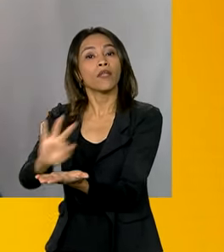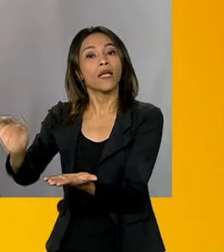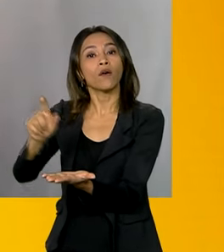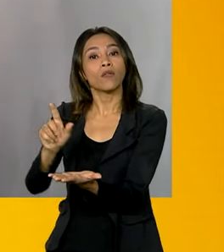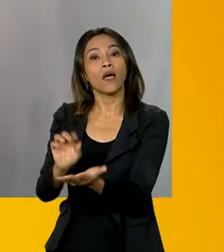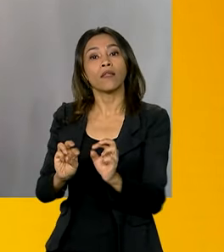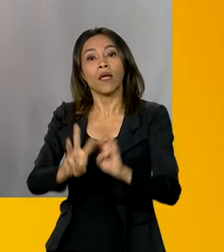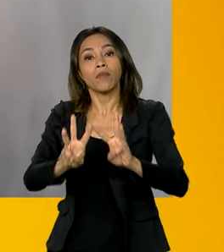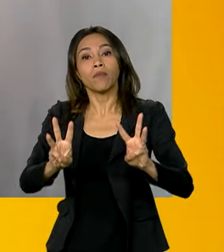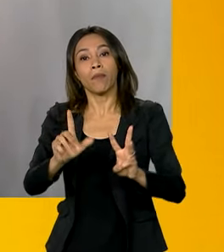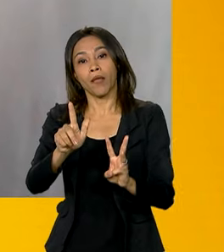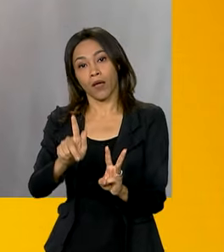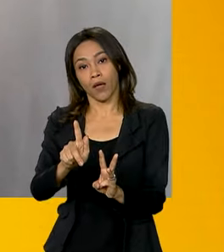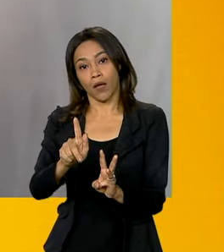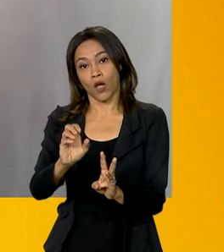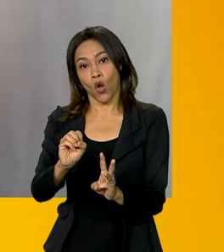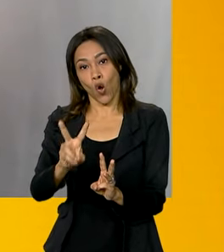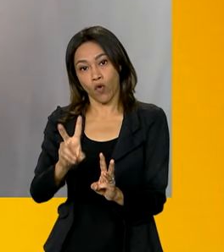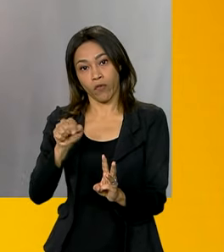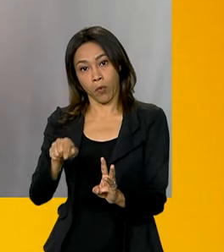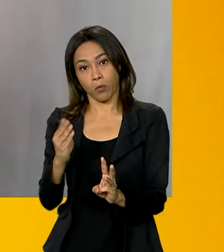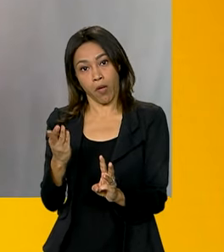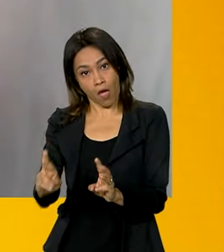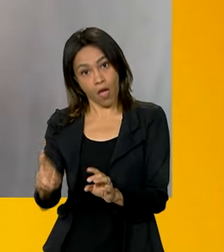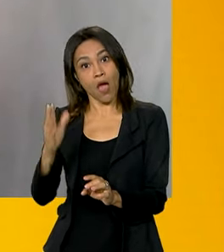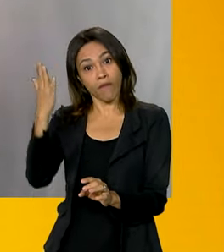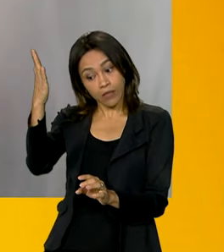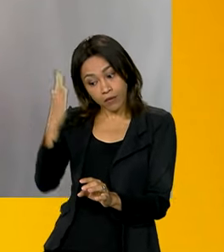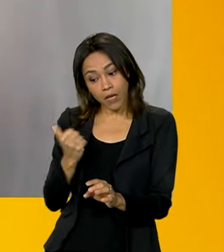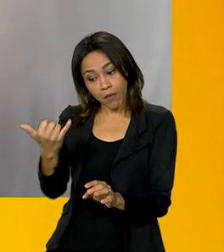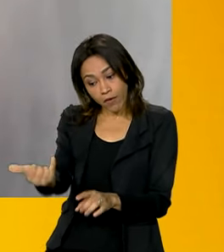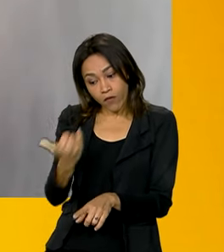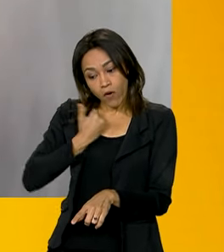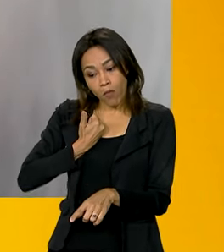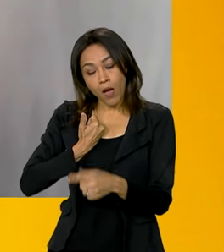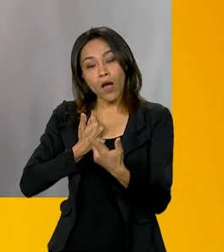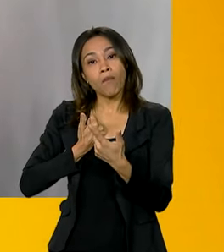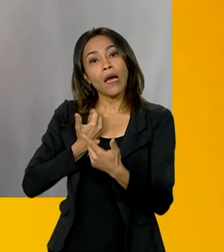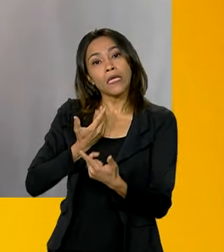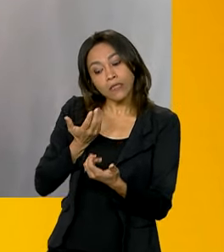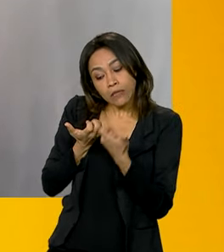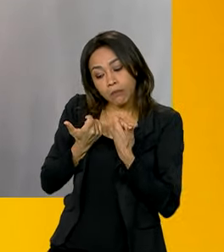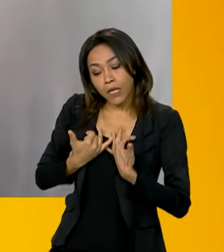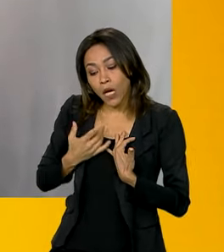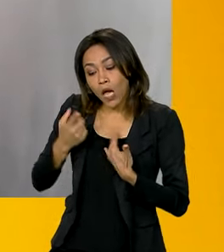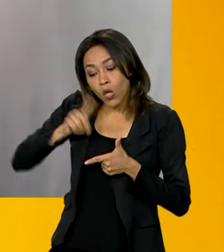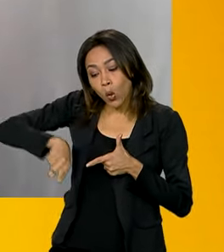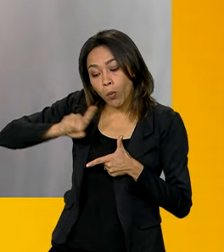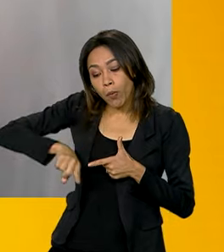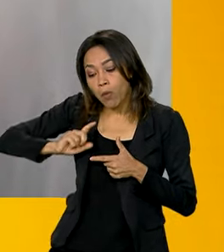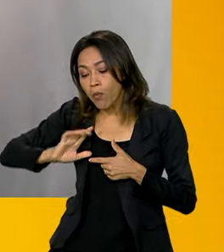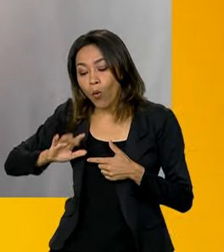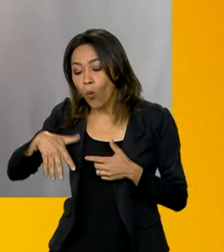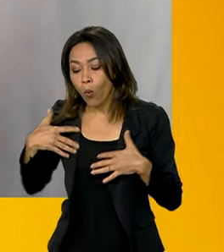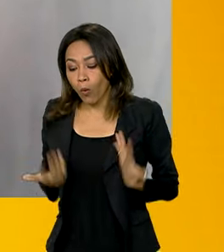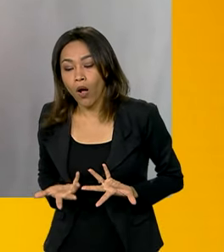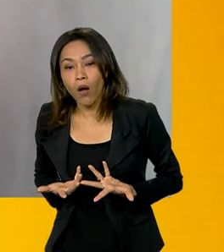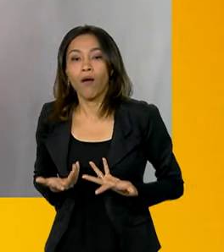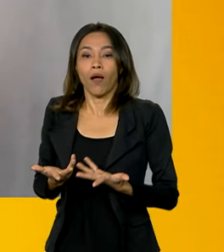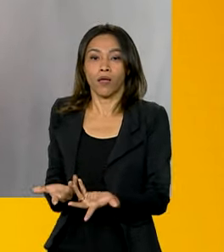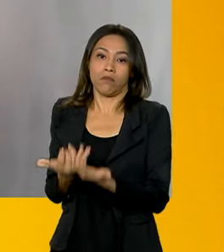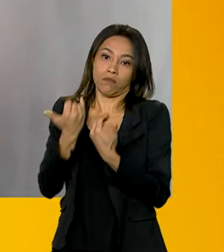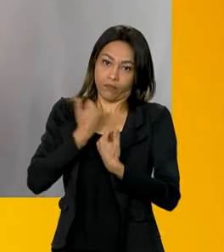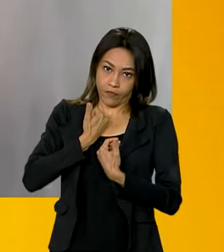todas as suas declarações. Se tiver alguma pendência, vai estar dizendo qual é a pendência e como é a melhor maneira de resolver aquela